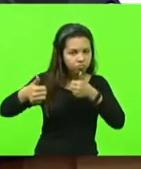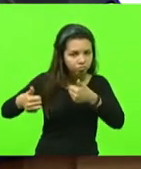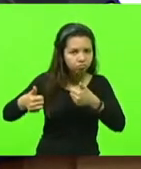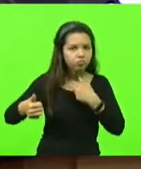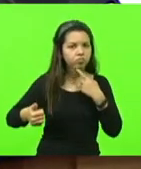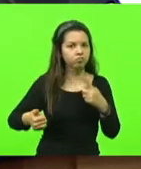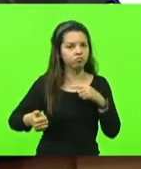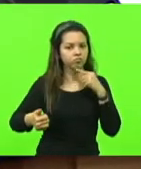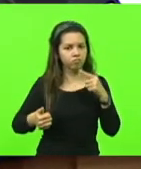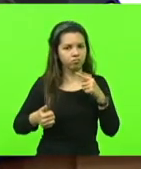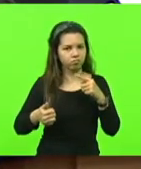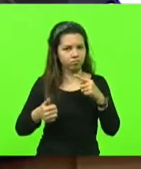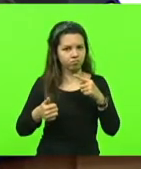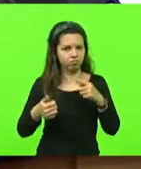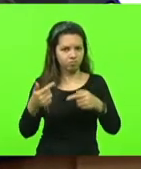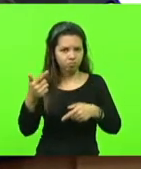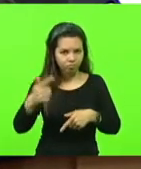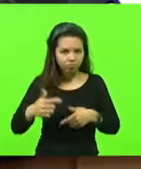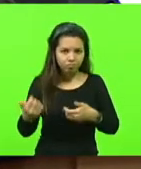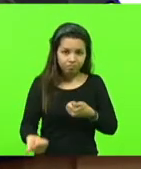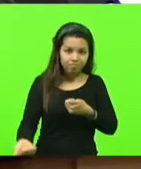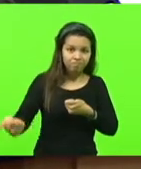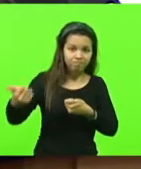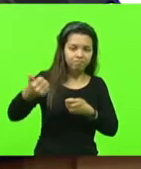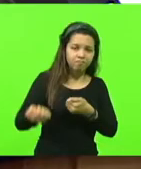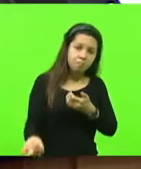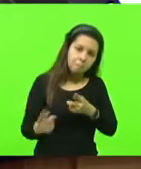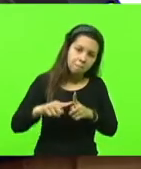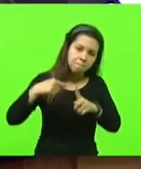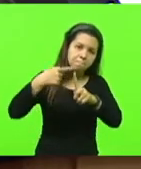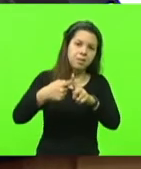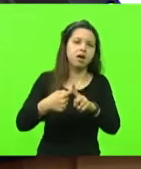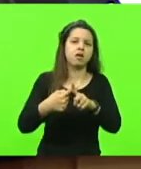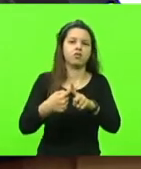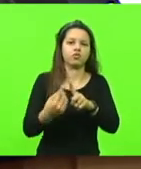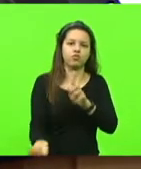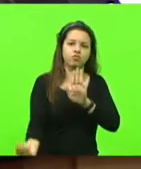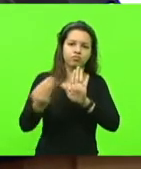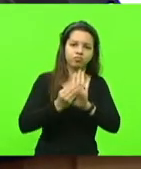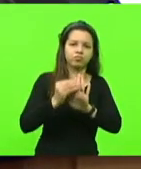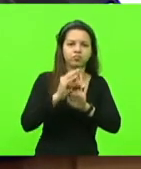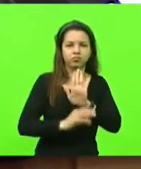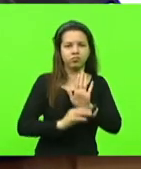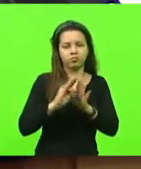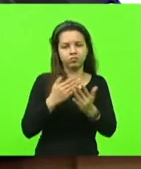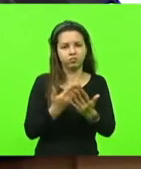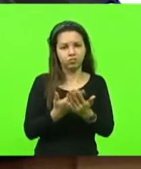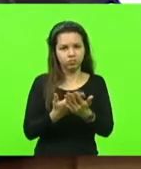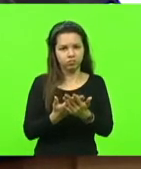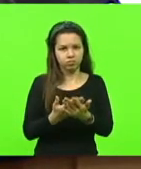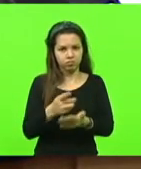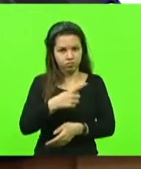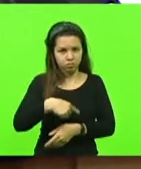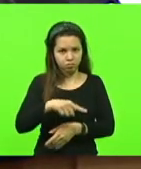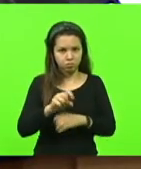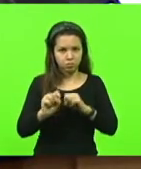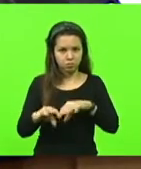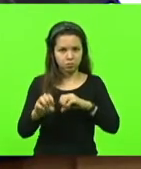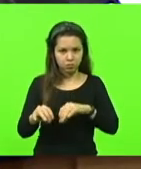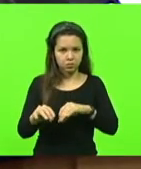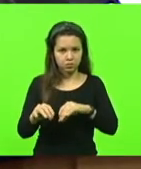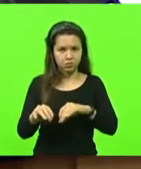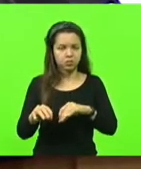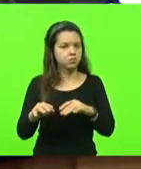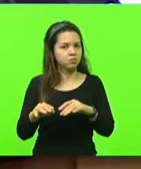mais alguma matéria no currículo escolar só vai fazer com que nós não ensinemos alguma